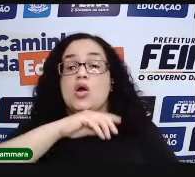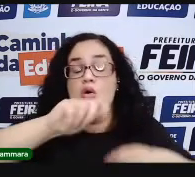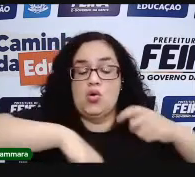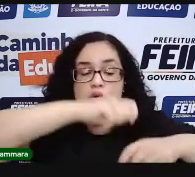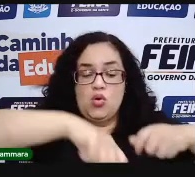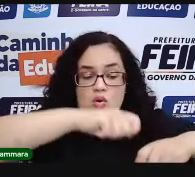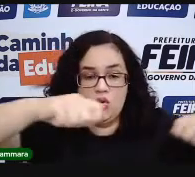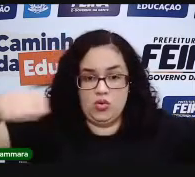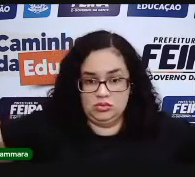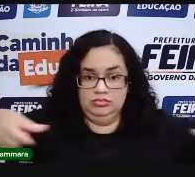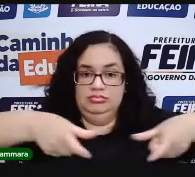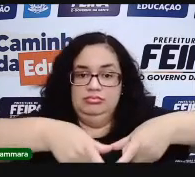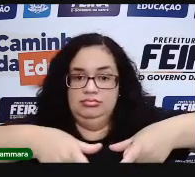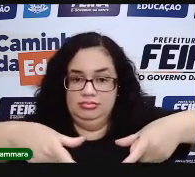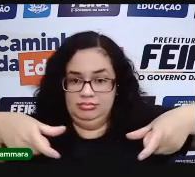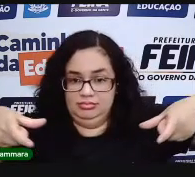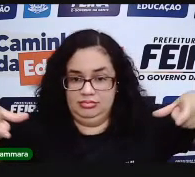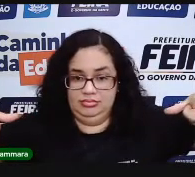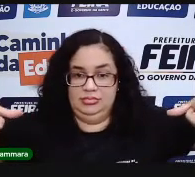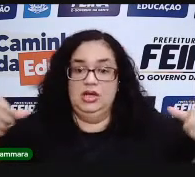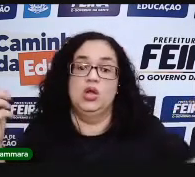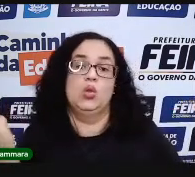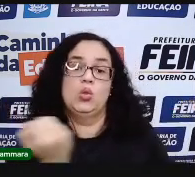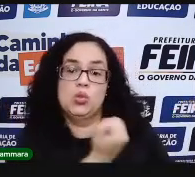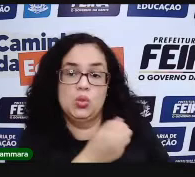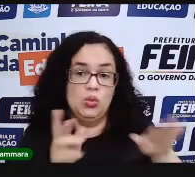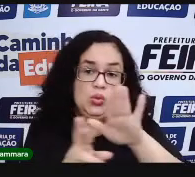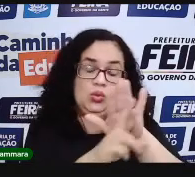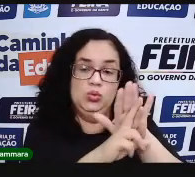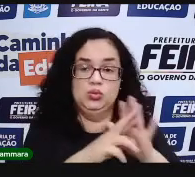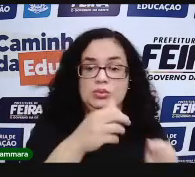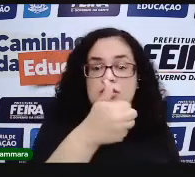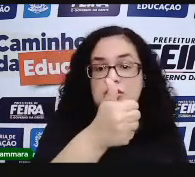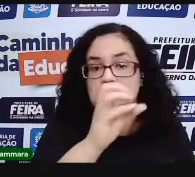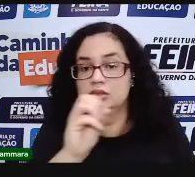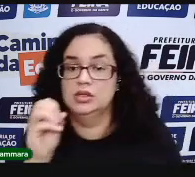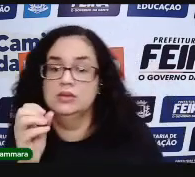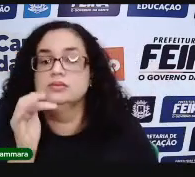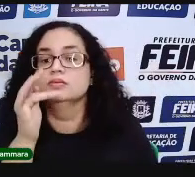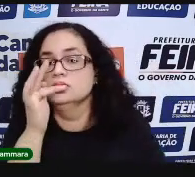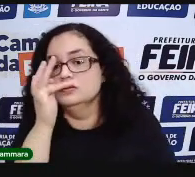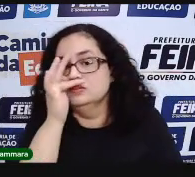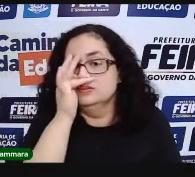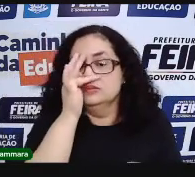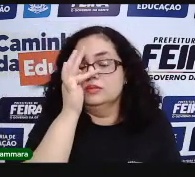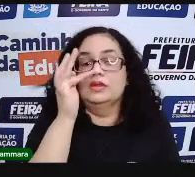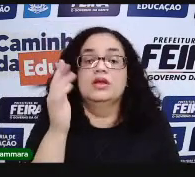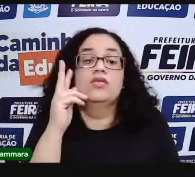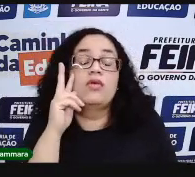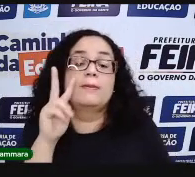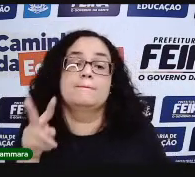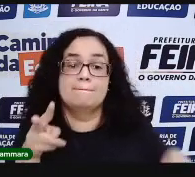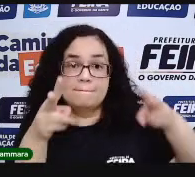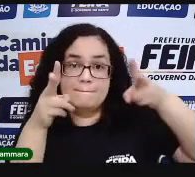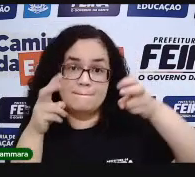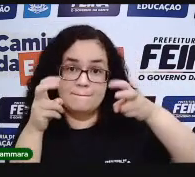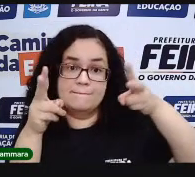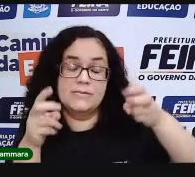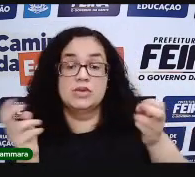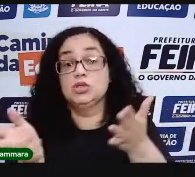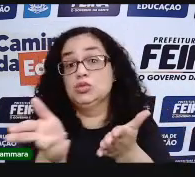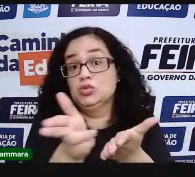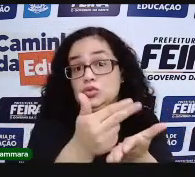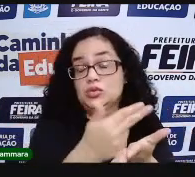O rolo de corda. Olha o rolo de corda. Representava o 100. Flor de lótus. Vocês vejam